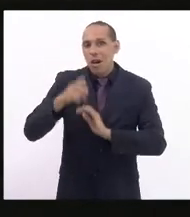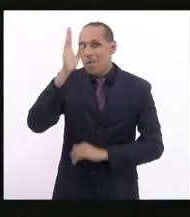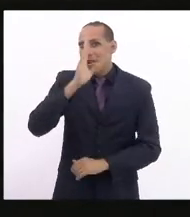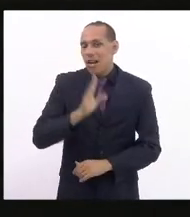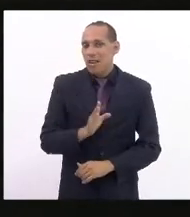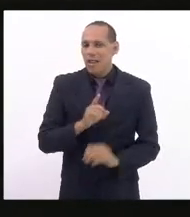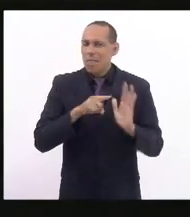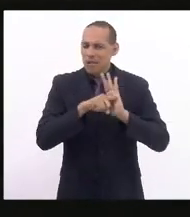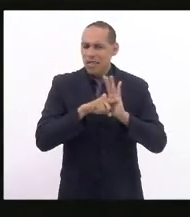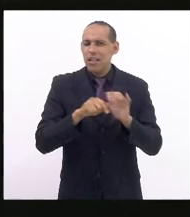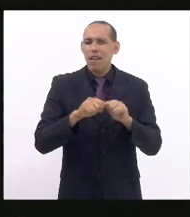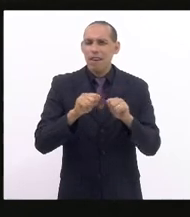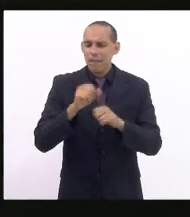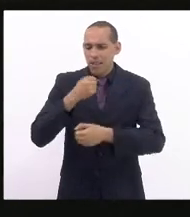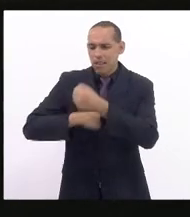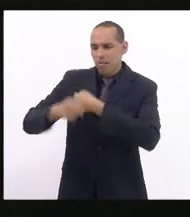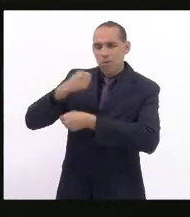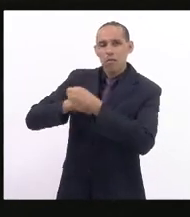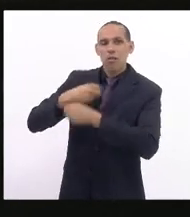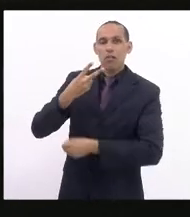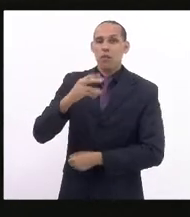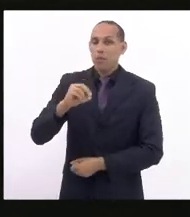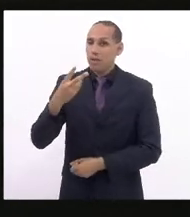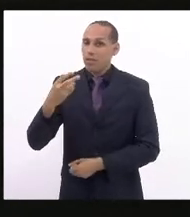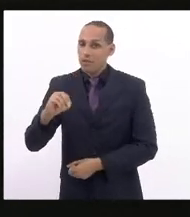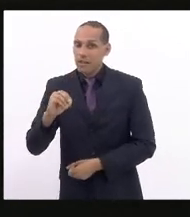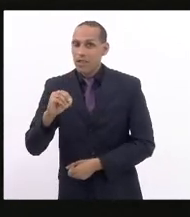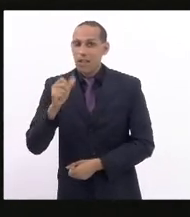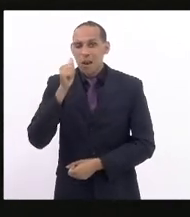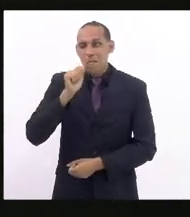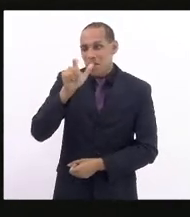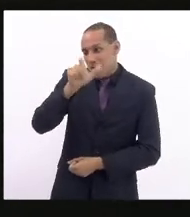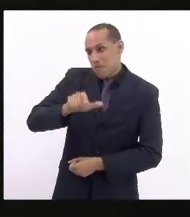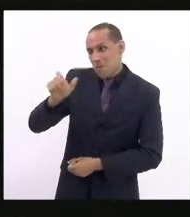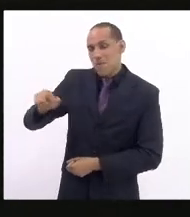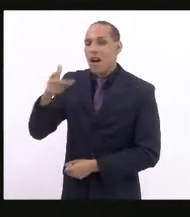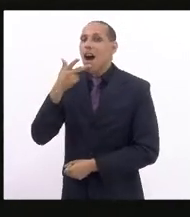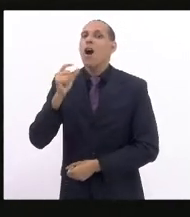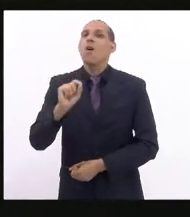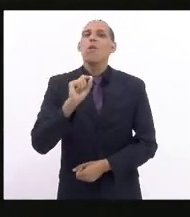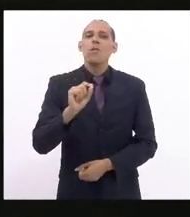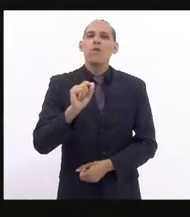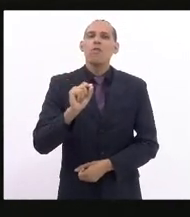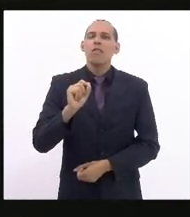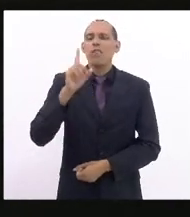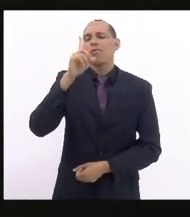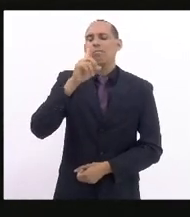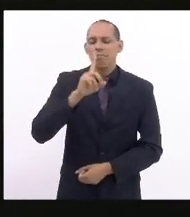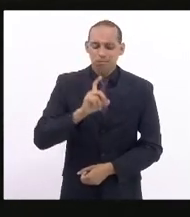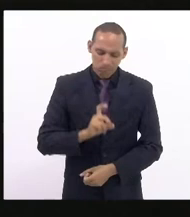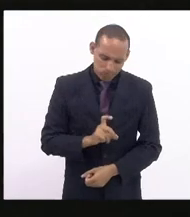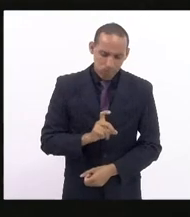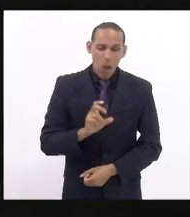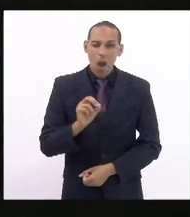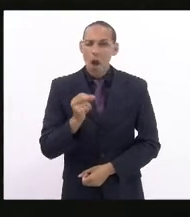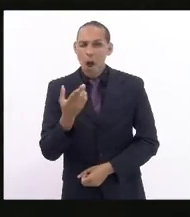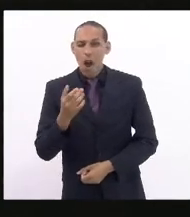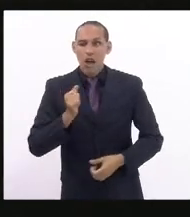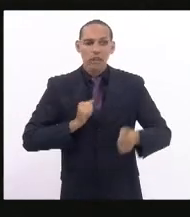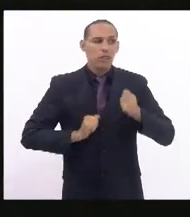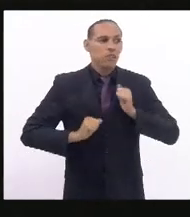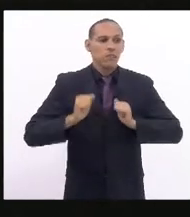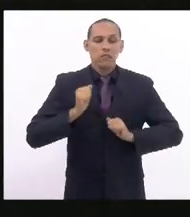realizada em 2020 declararam que sofriam de depressão ou ansiedade.